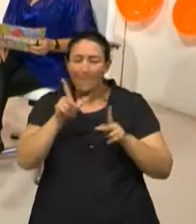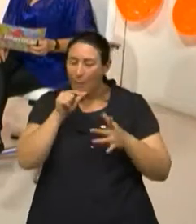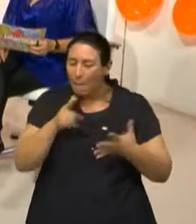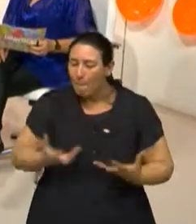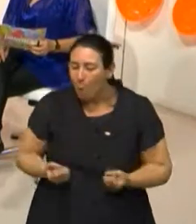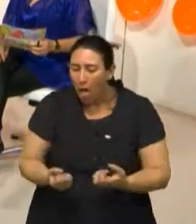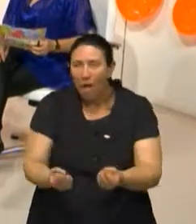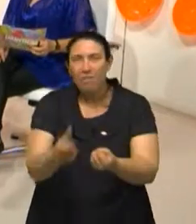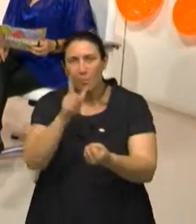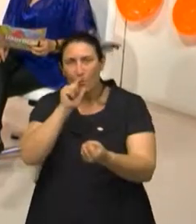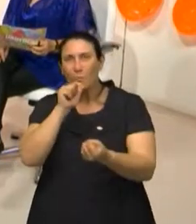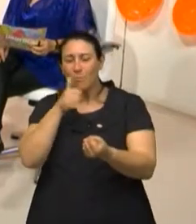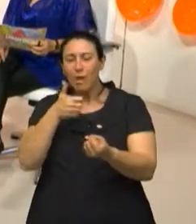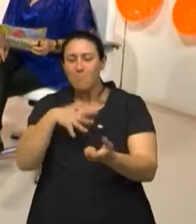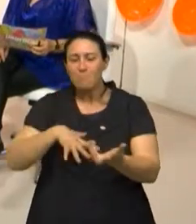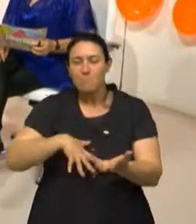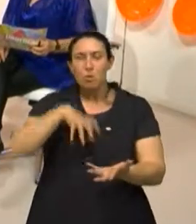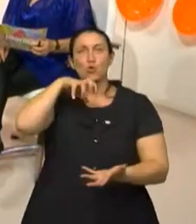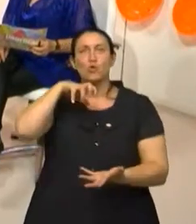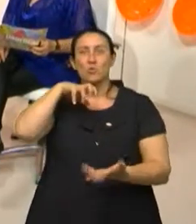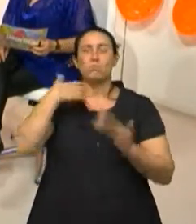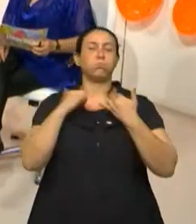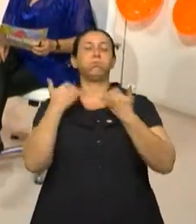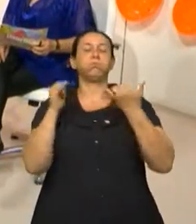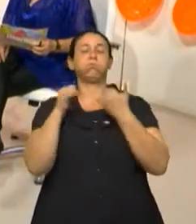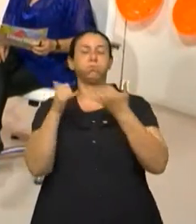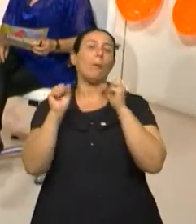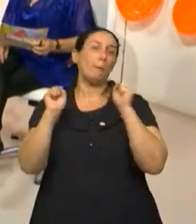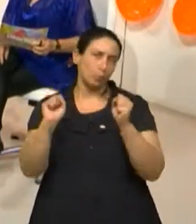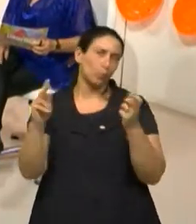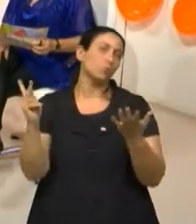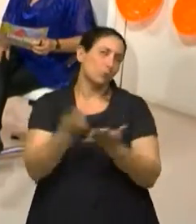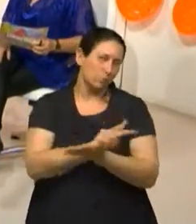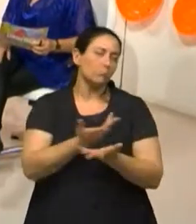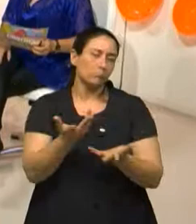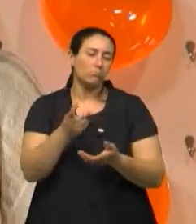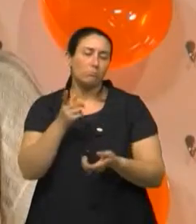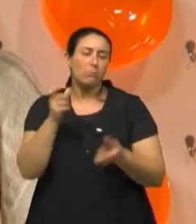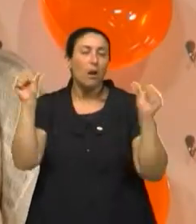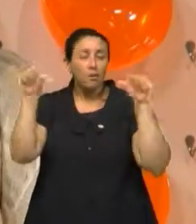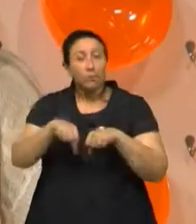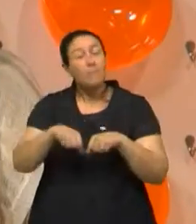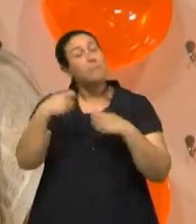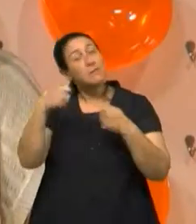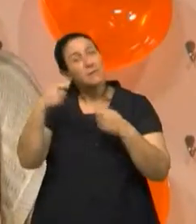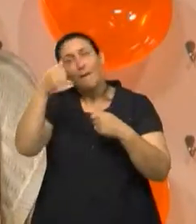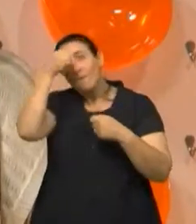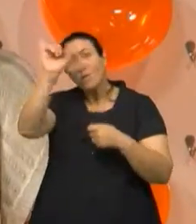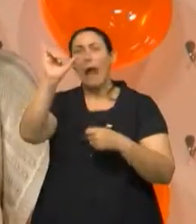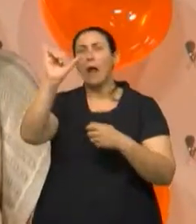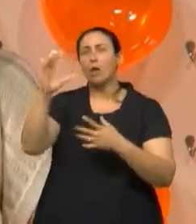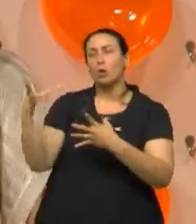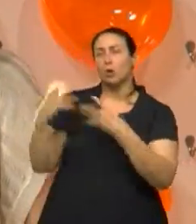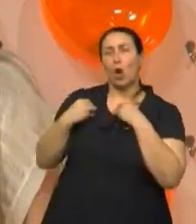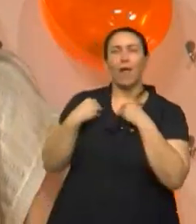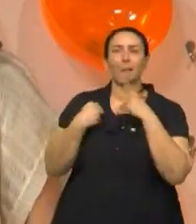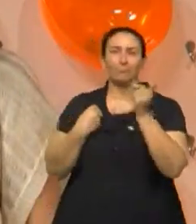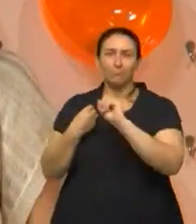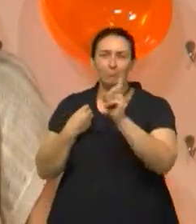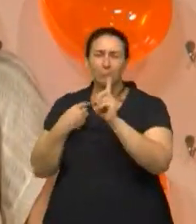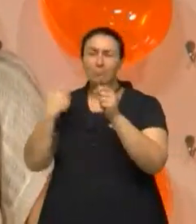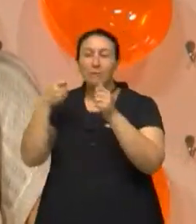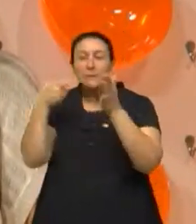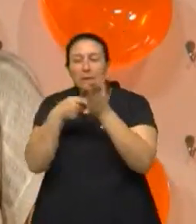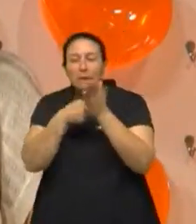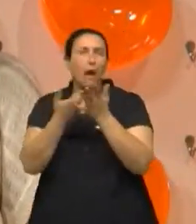conduz melhor energia, então isso vai provocando mais dano ainda. Então, tentar tocar na vítima com um mecanismo de